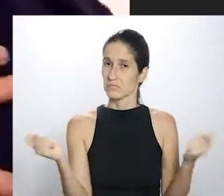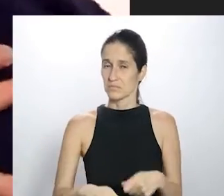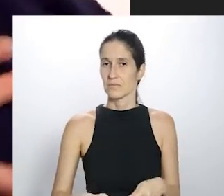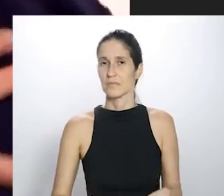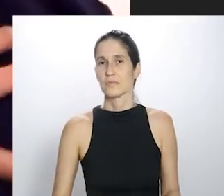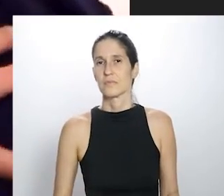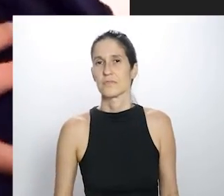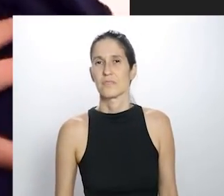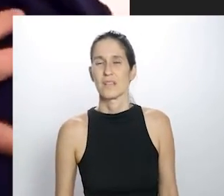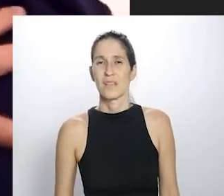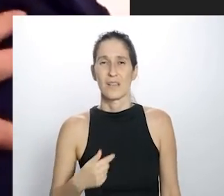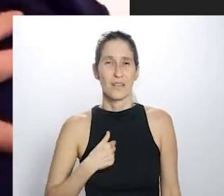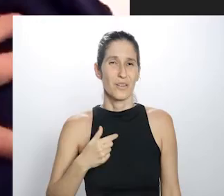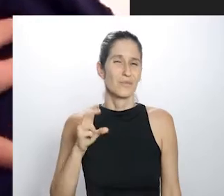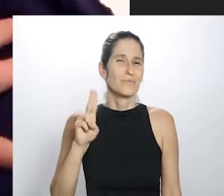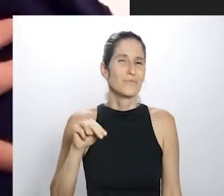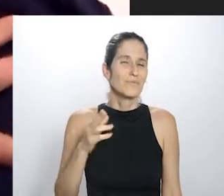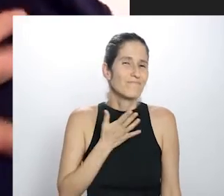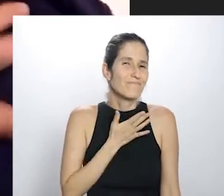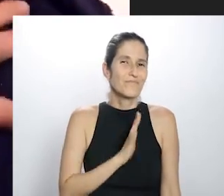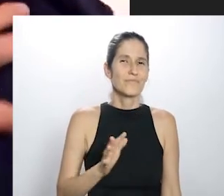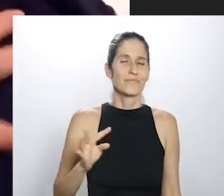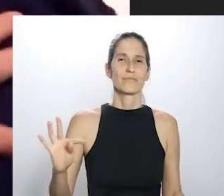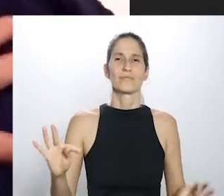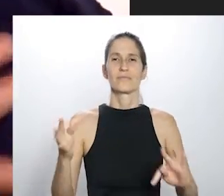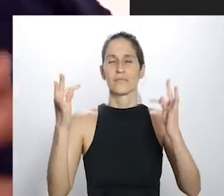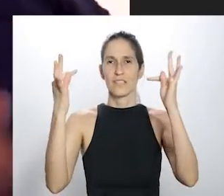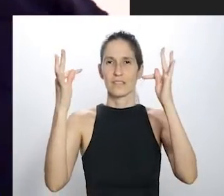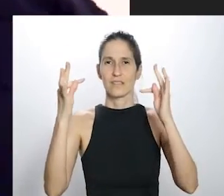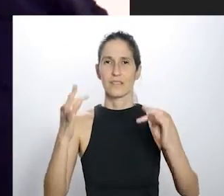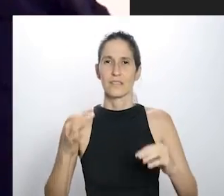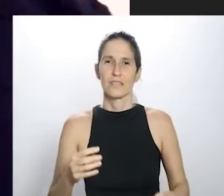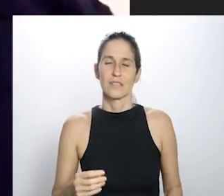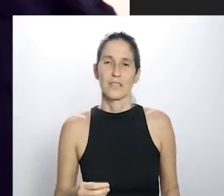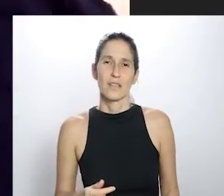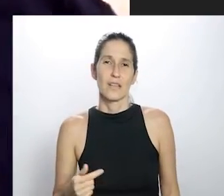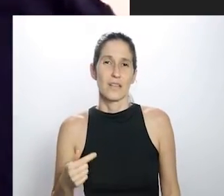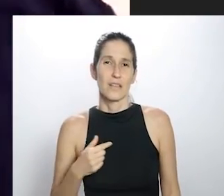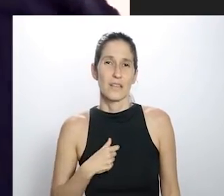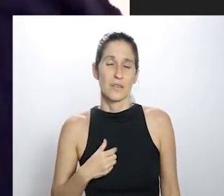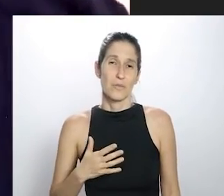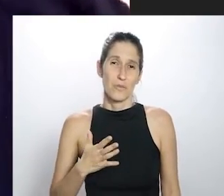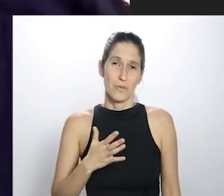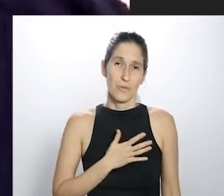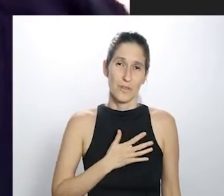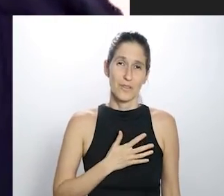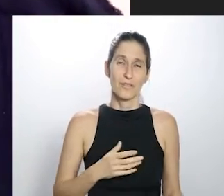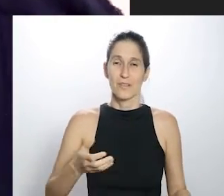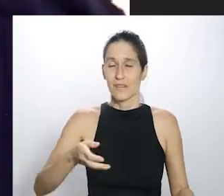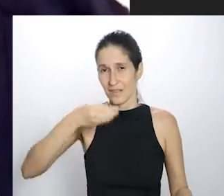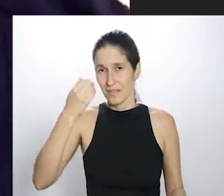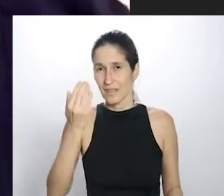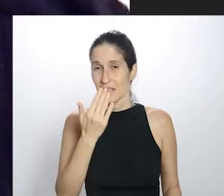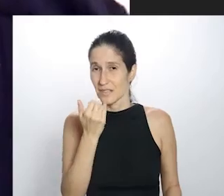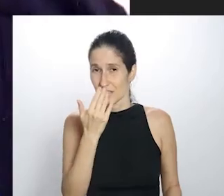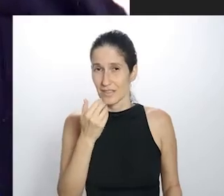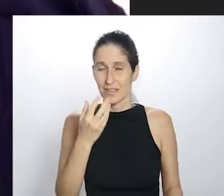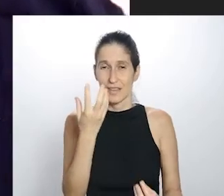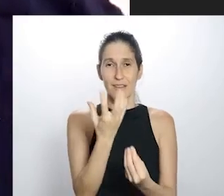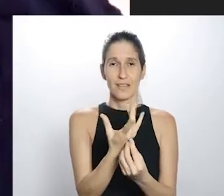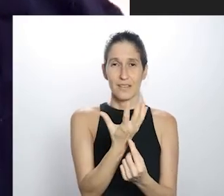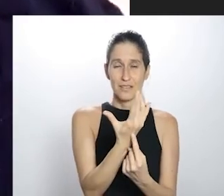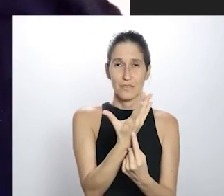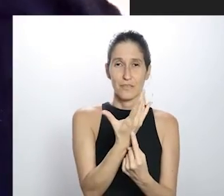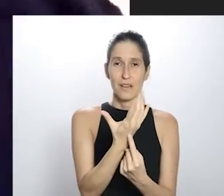pessoalmente, sempre tive uma certa aversão a tecnologias e tal, eu um cara, eu falo que eu prefiro um jantar à luz de